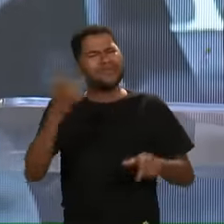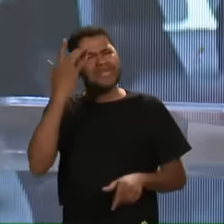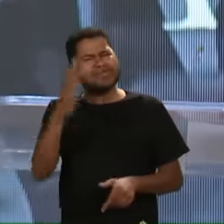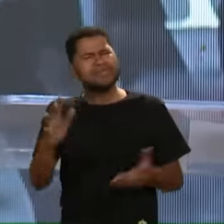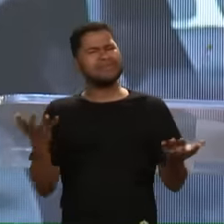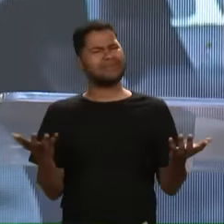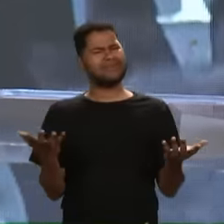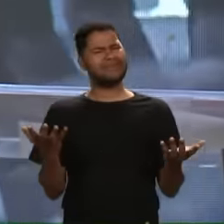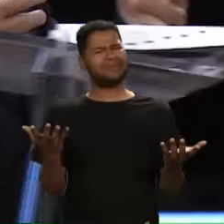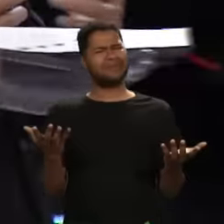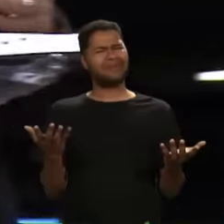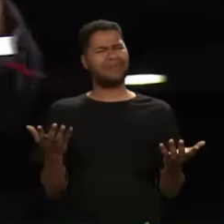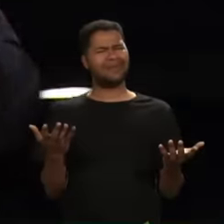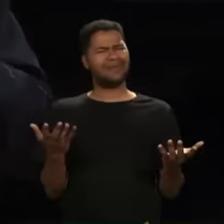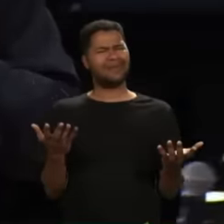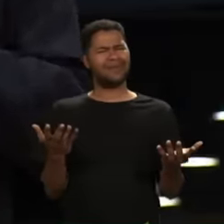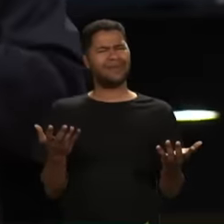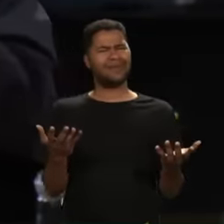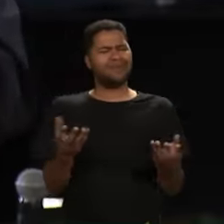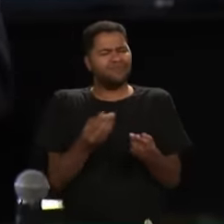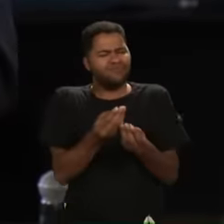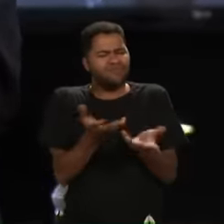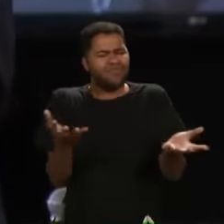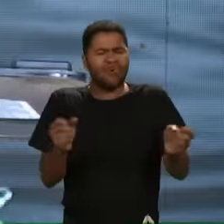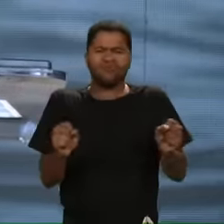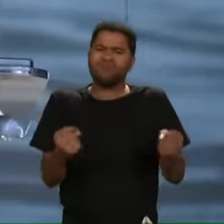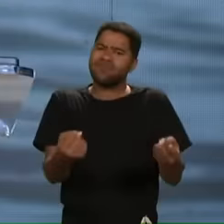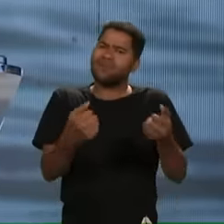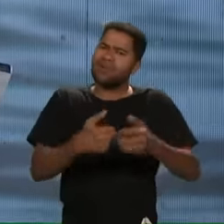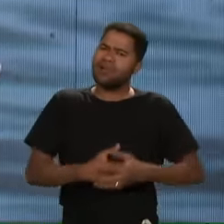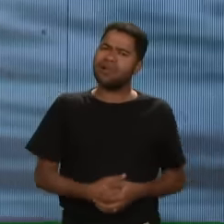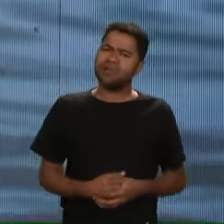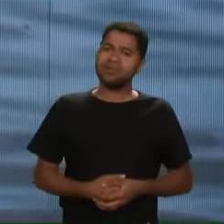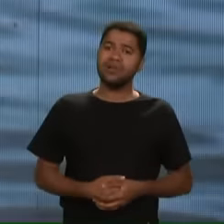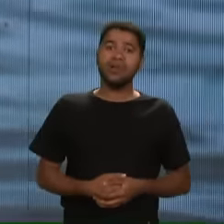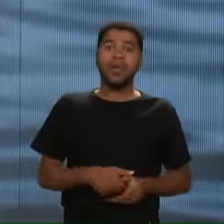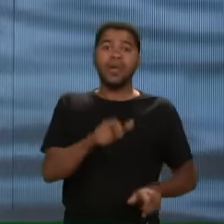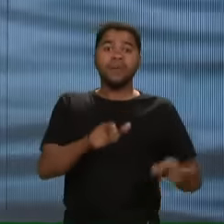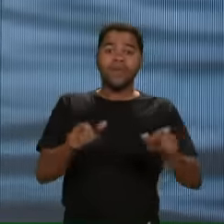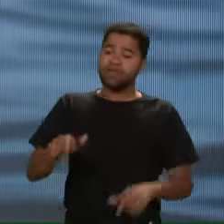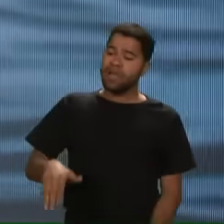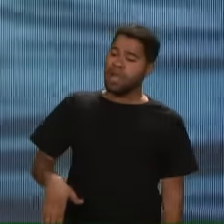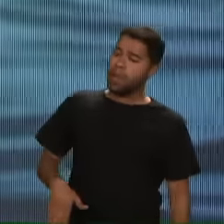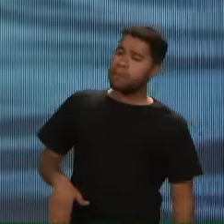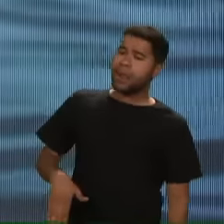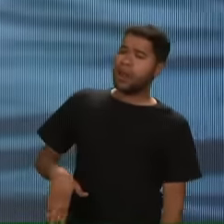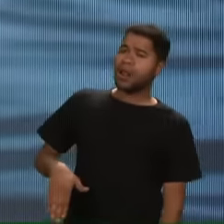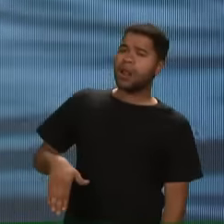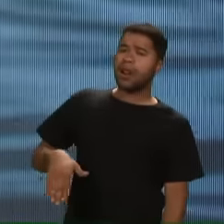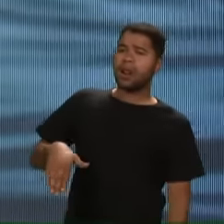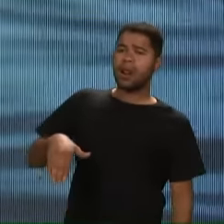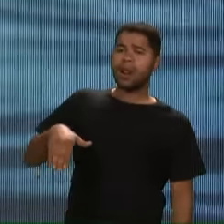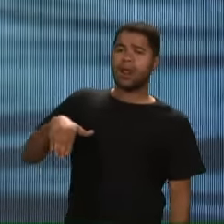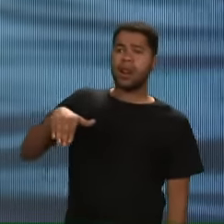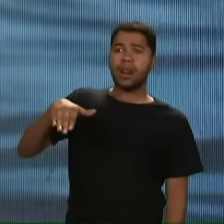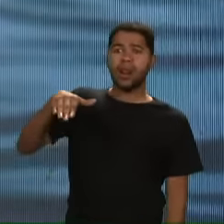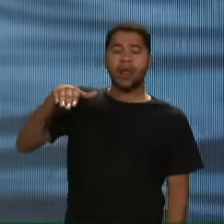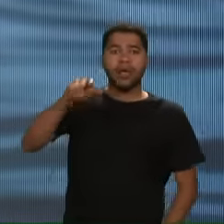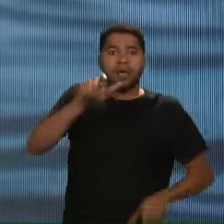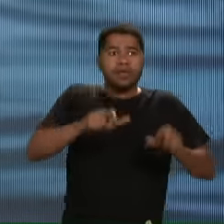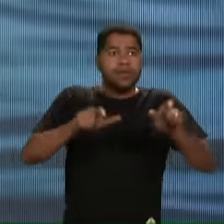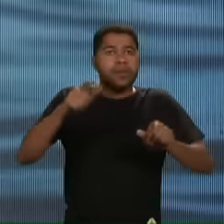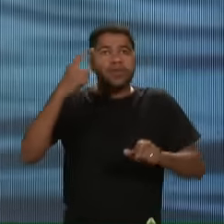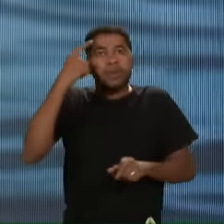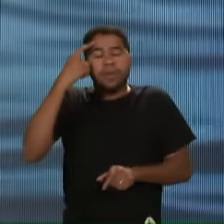Isto e aquilo Sabe Você oferece Aí a moto Como a pessoa vai crescendo Sabe Porque tem gente Que tem tantos